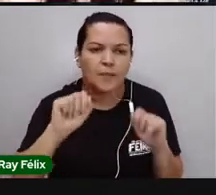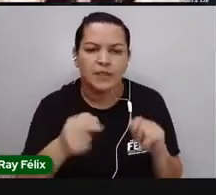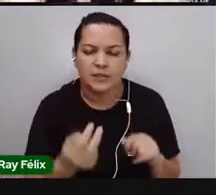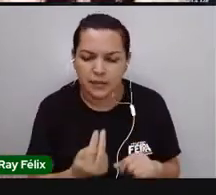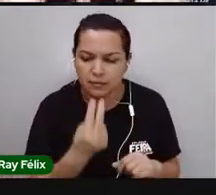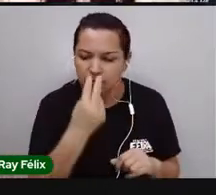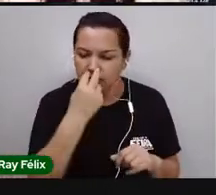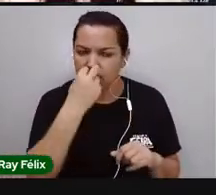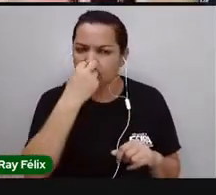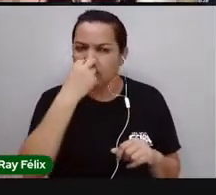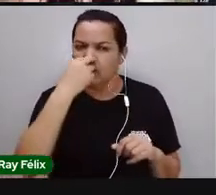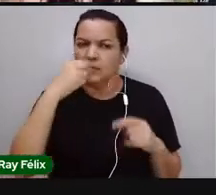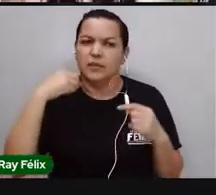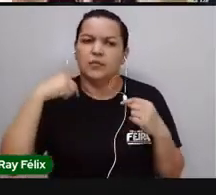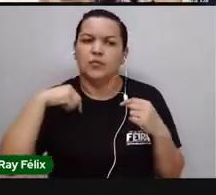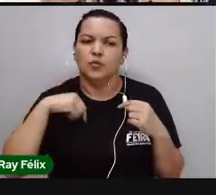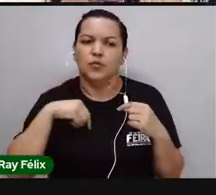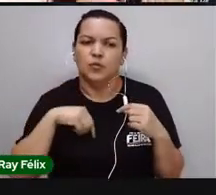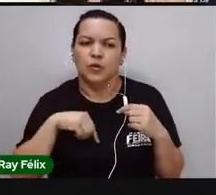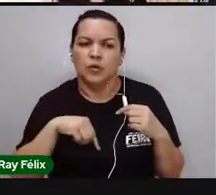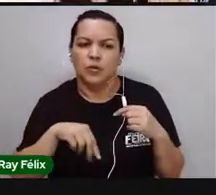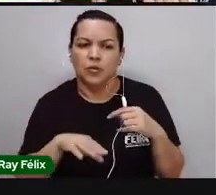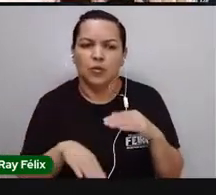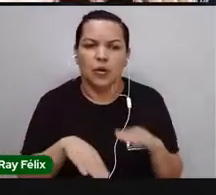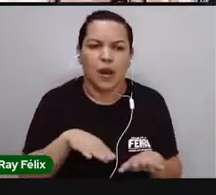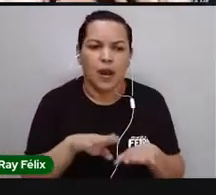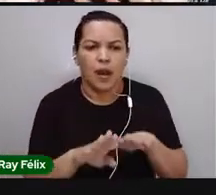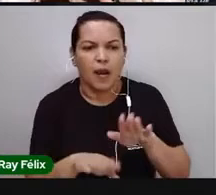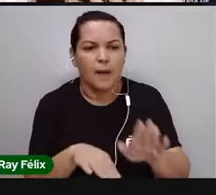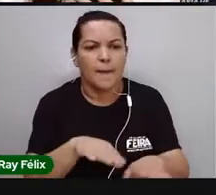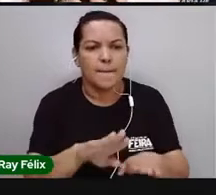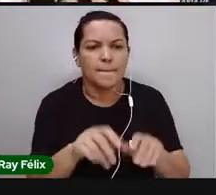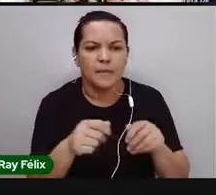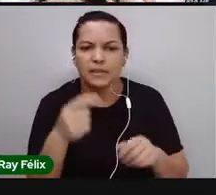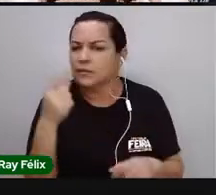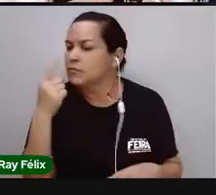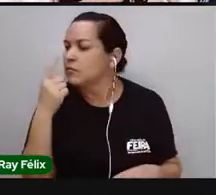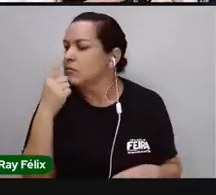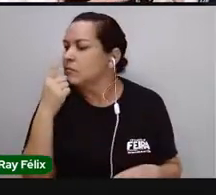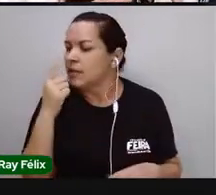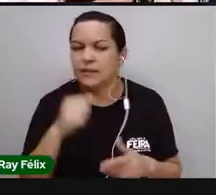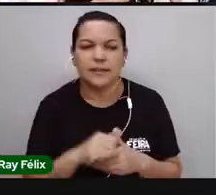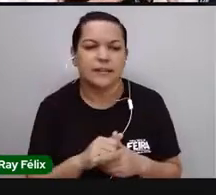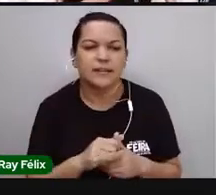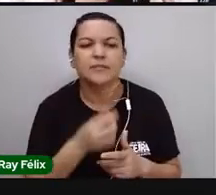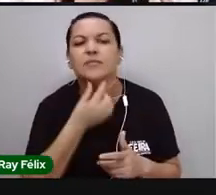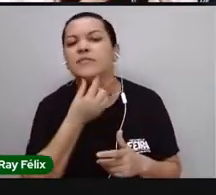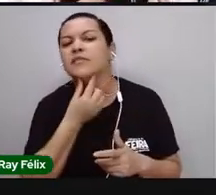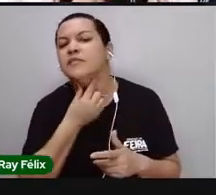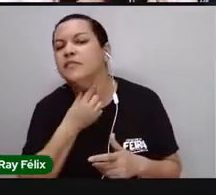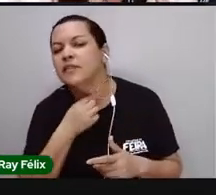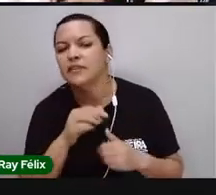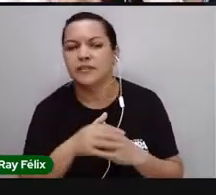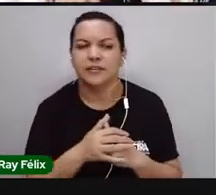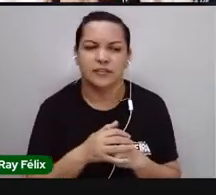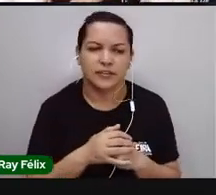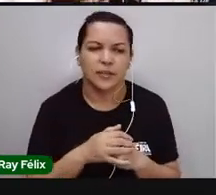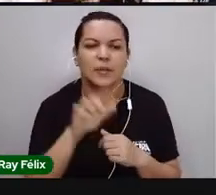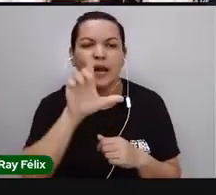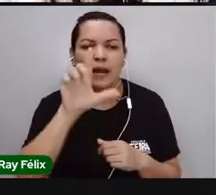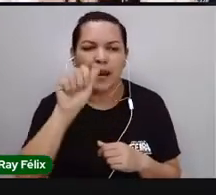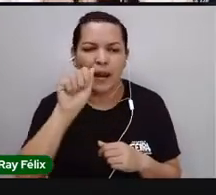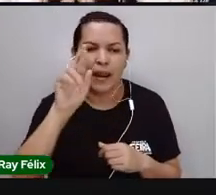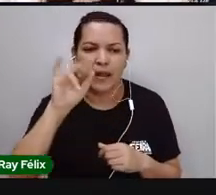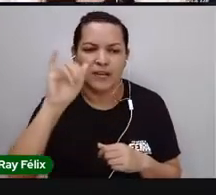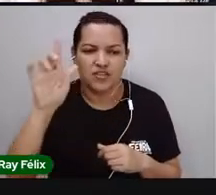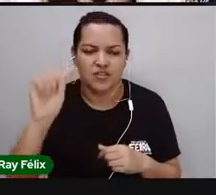chegar o pulmão, não é isso? Então, eu preciso de nariz, eu preciso de faringe, laringe,